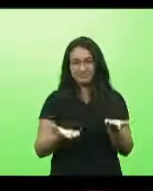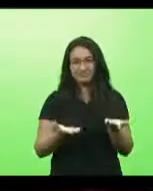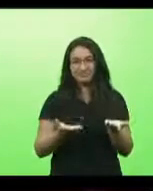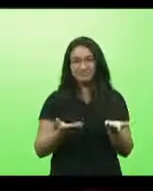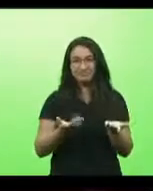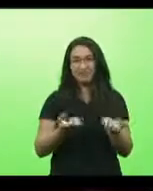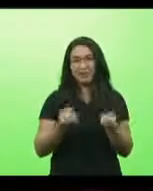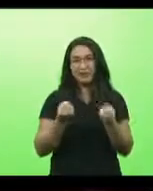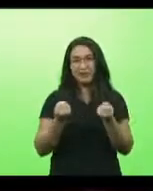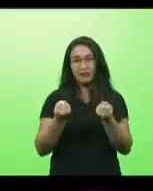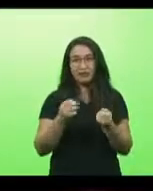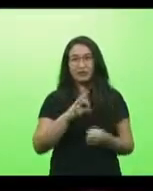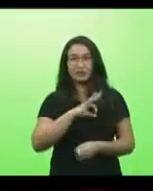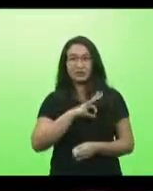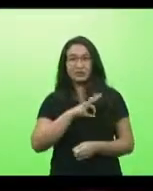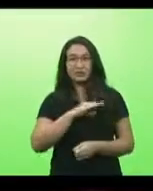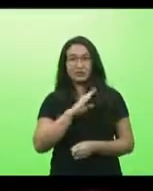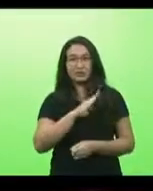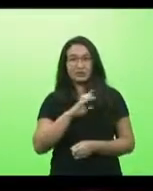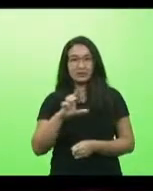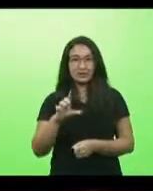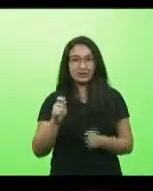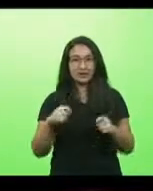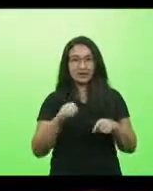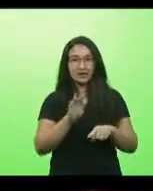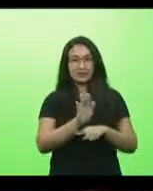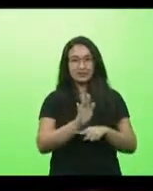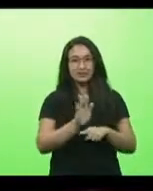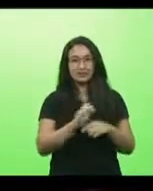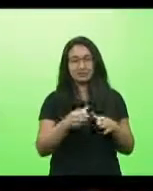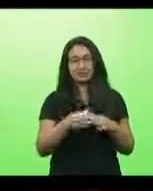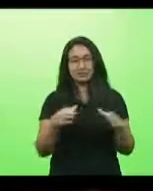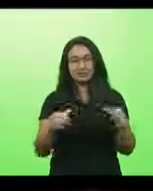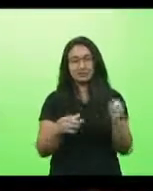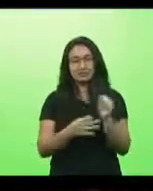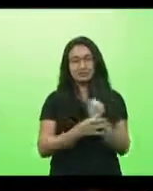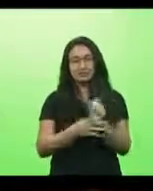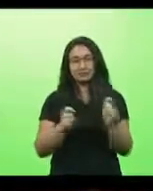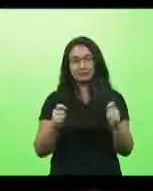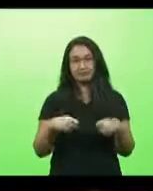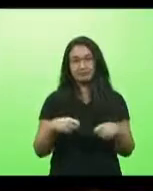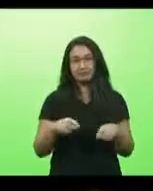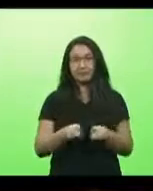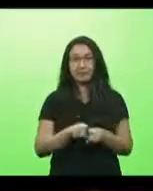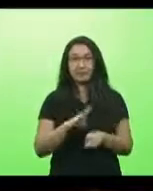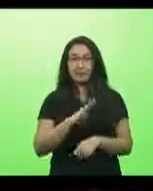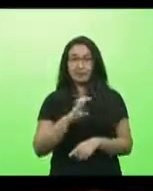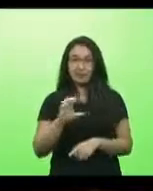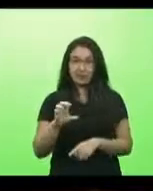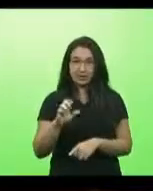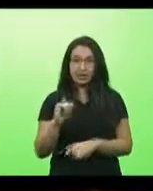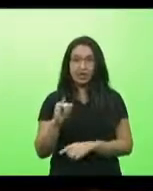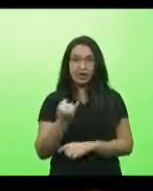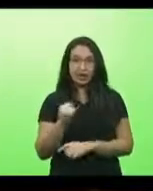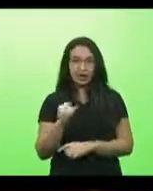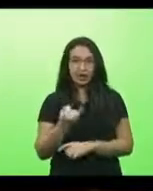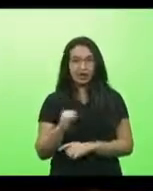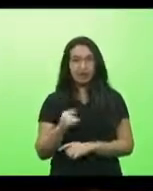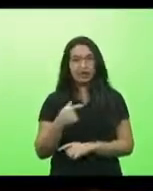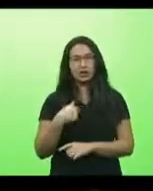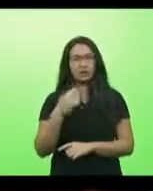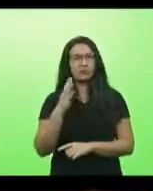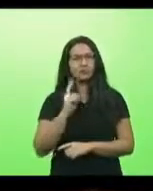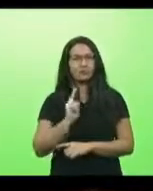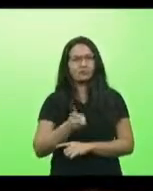policial lá de Blumenau e também da nossa Baró de Camboriú e de Itajaí né eu sempre